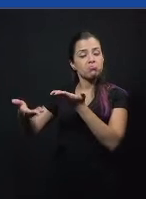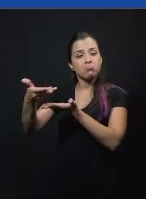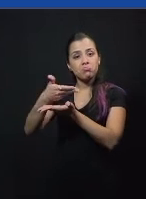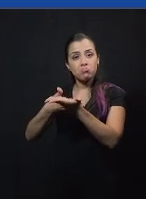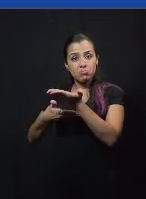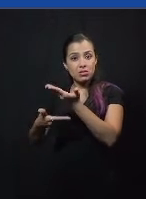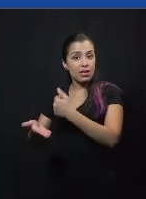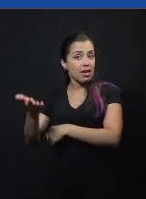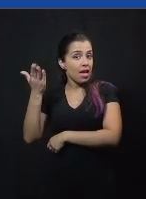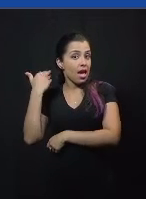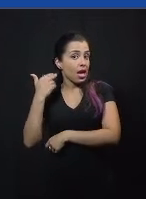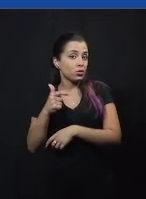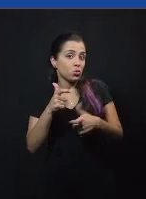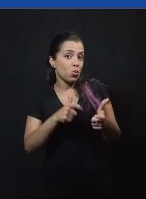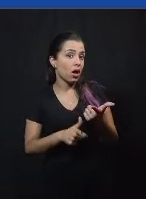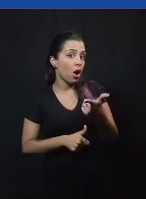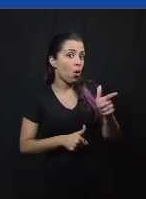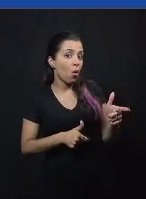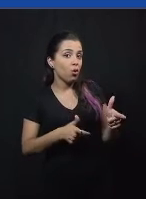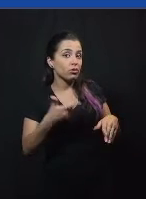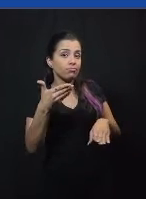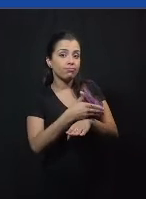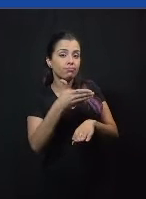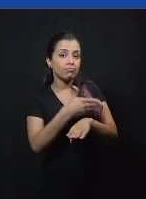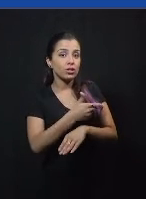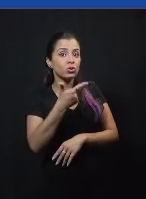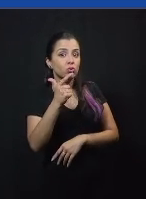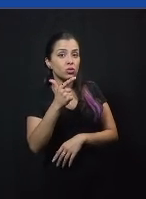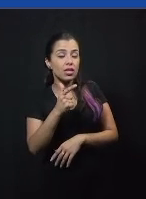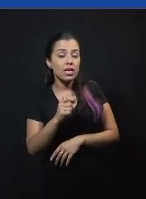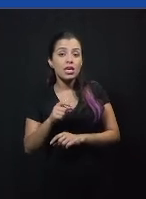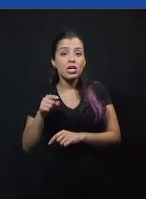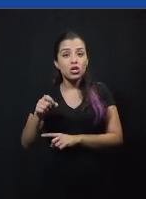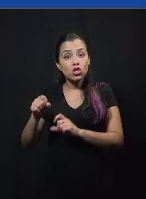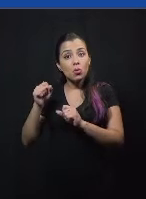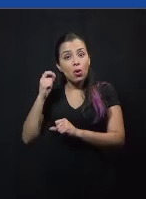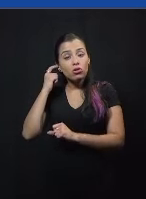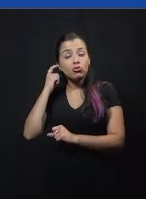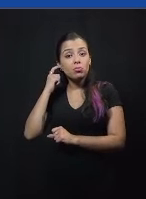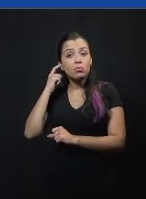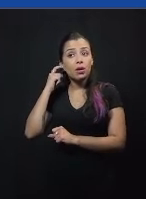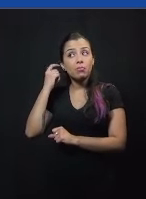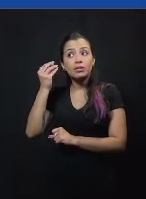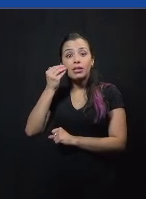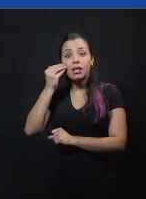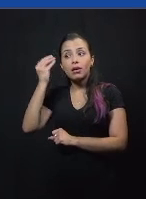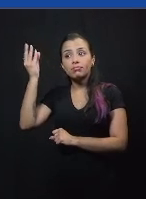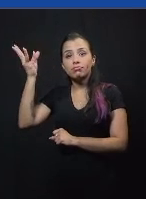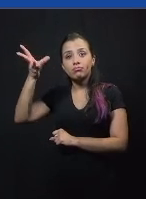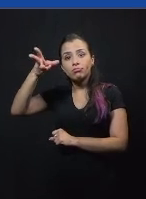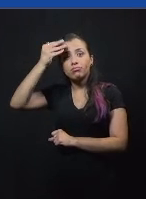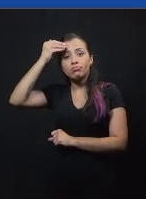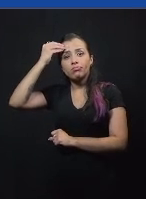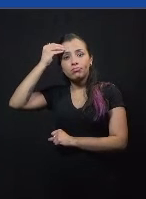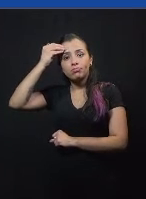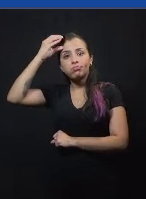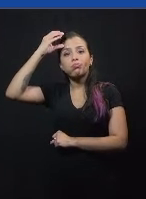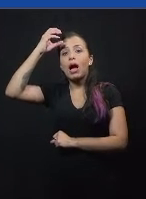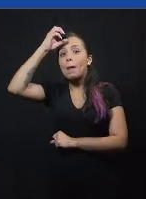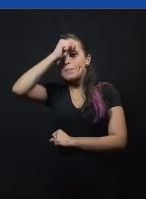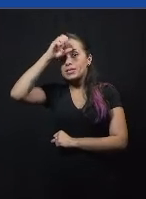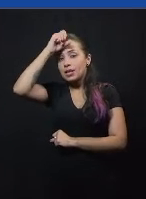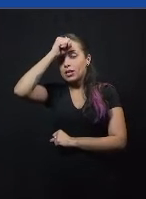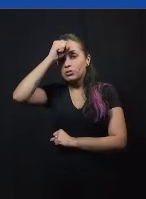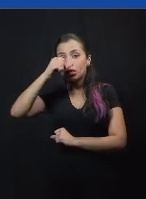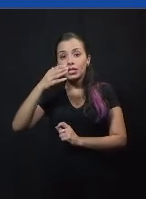acesso, e isso pode se ressignificar como um aprendizado. Então, essa participação, essa pesquisa,